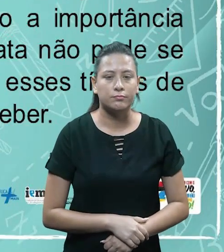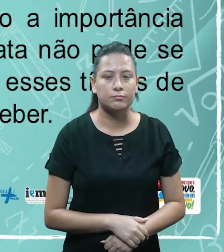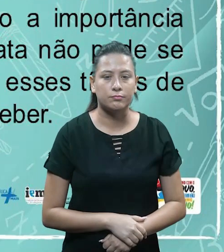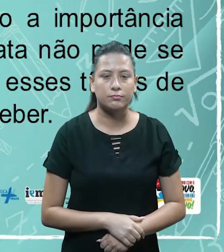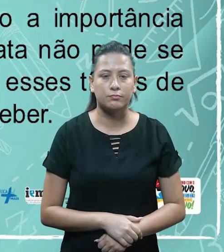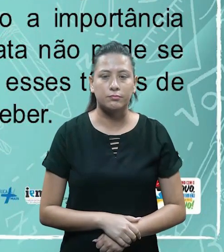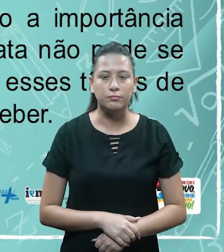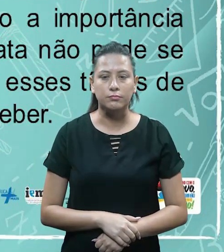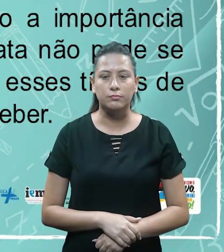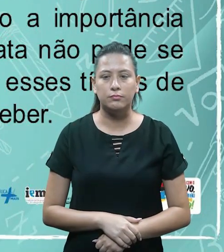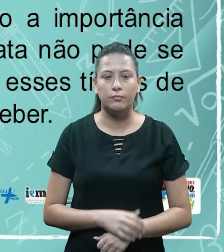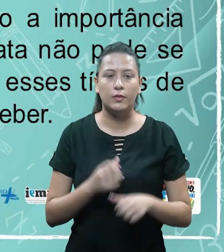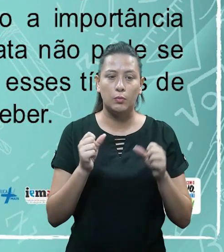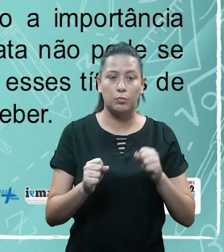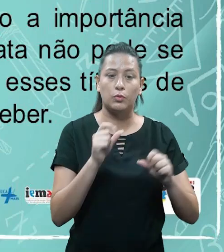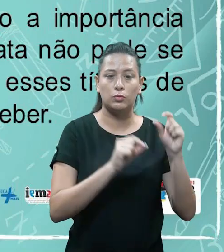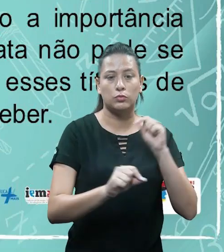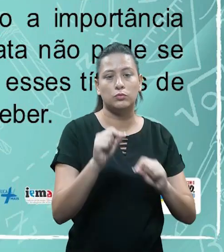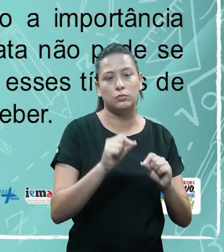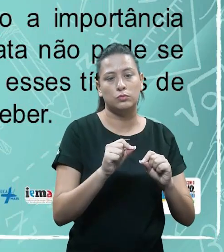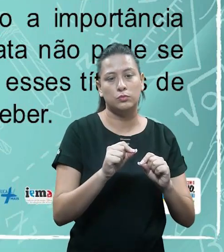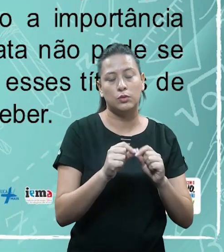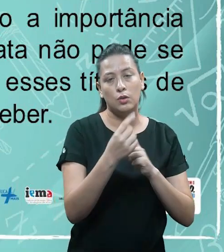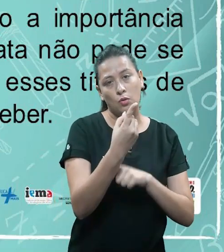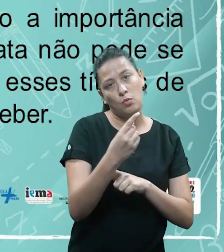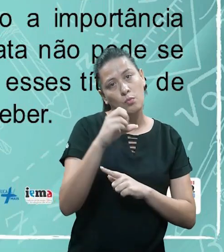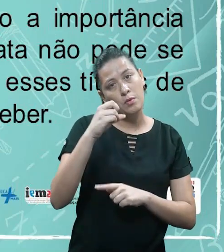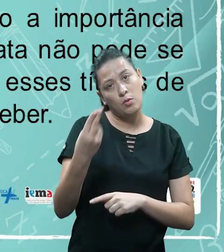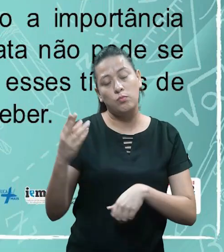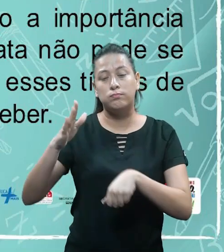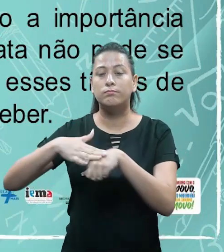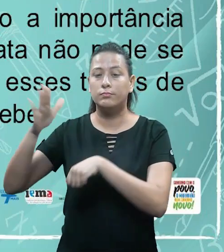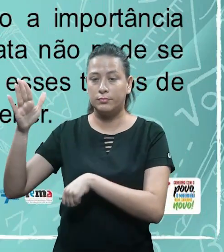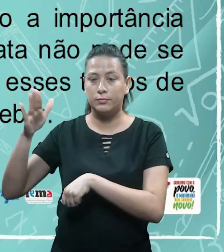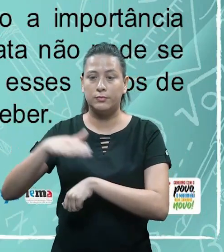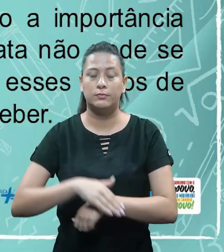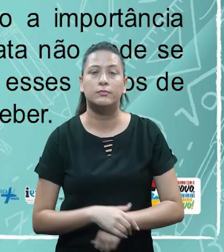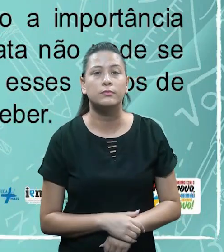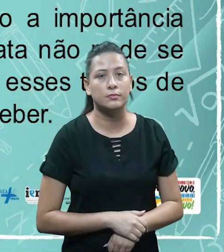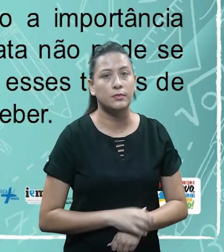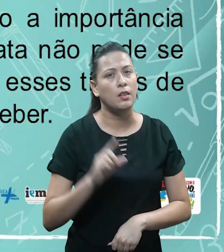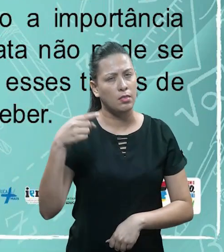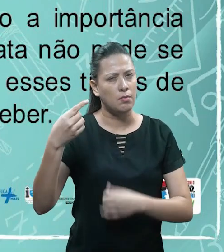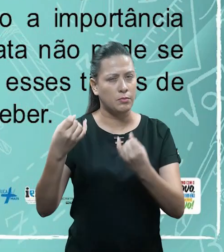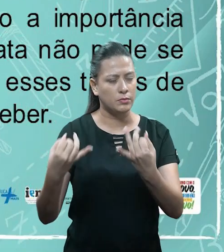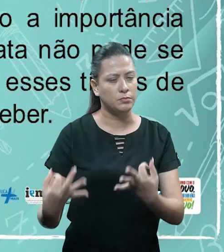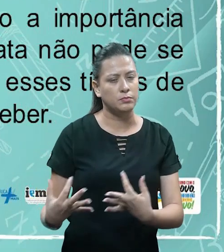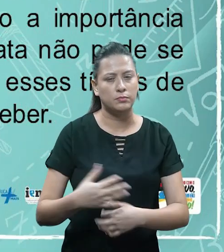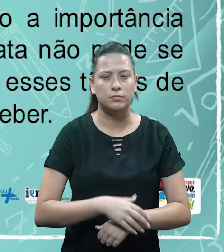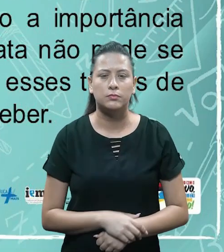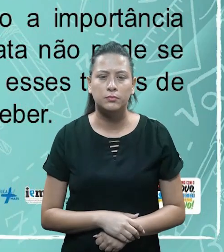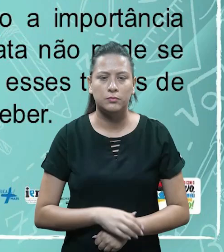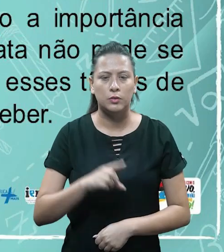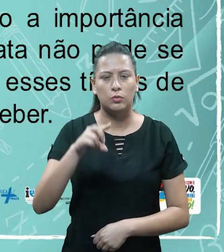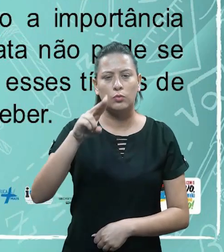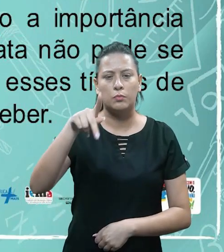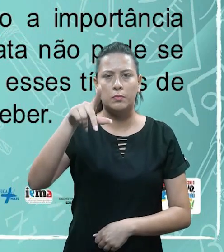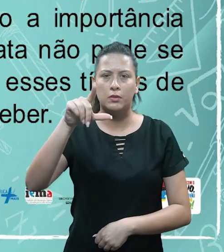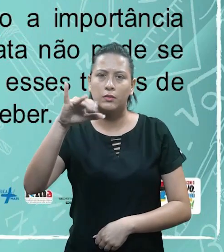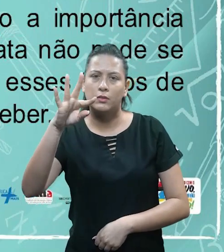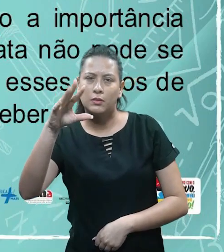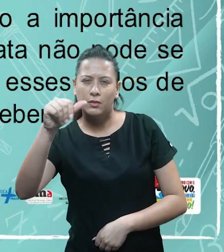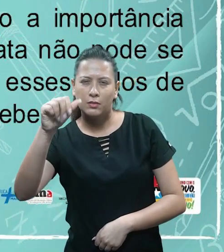tá? Dando continuidade da fatura, pode ser extraída uma ou mais duplicatas. Vamos já já citar o que que vem isso, tá?